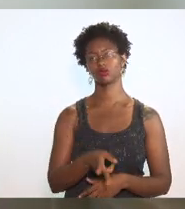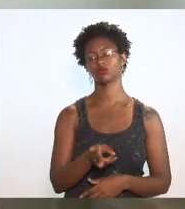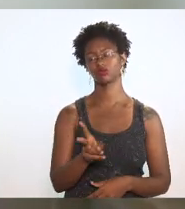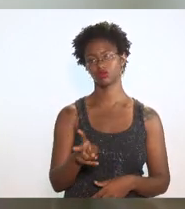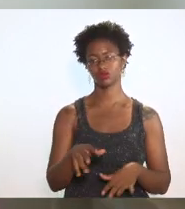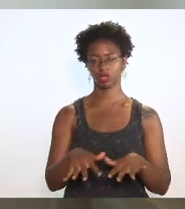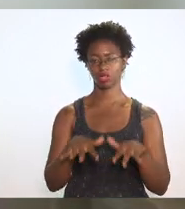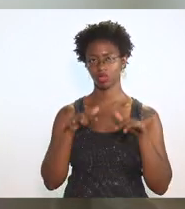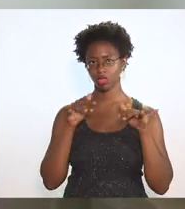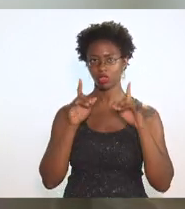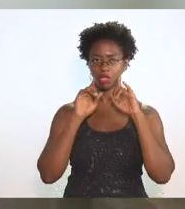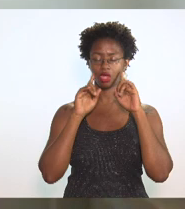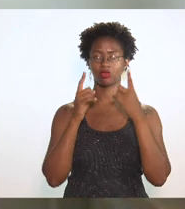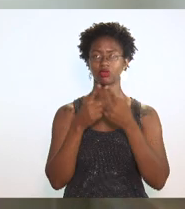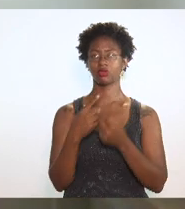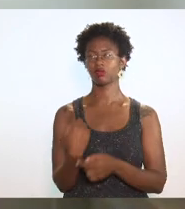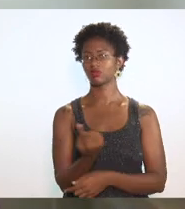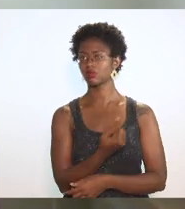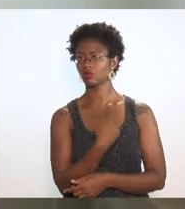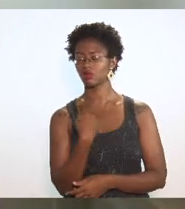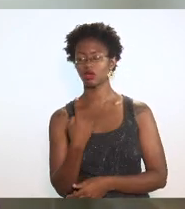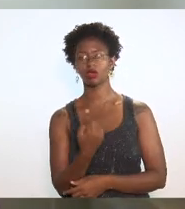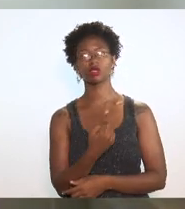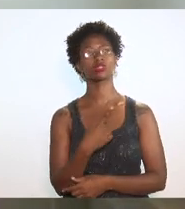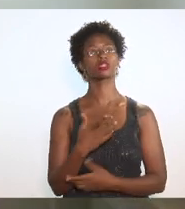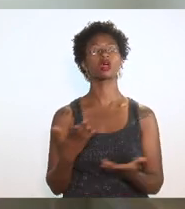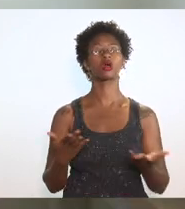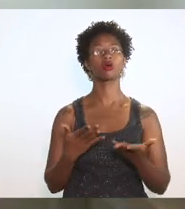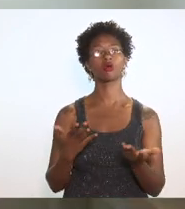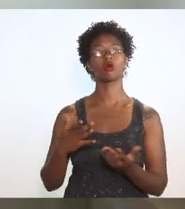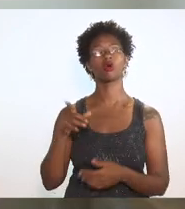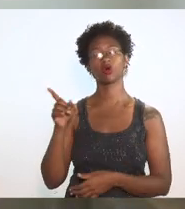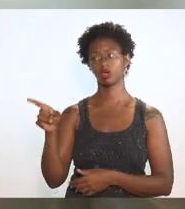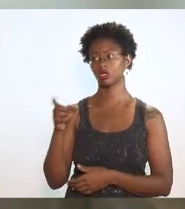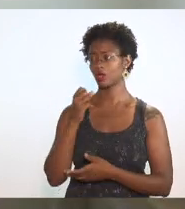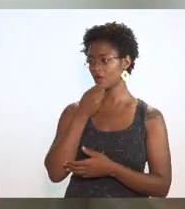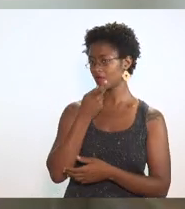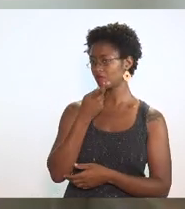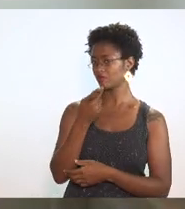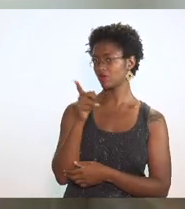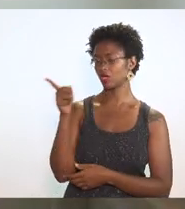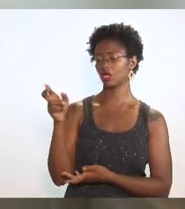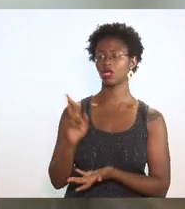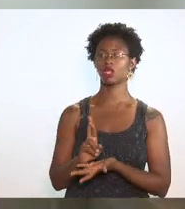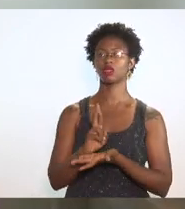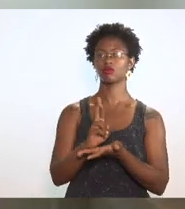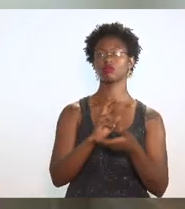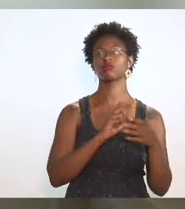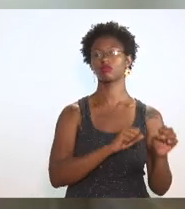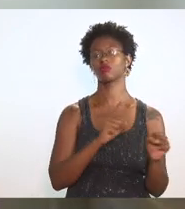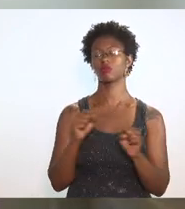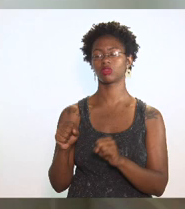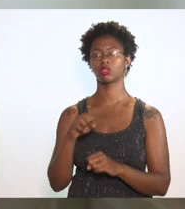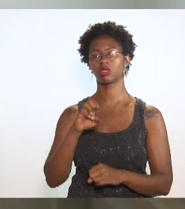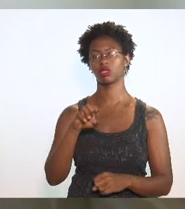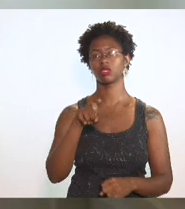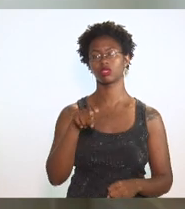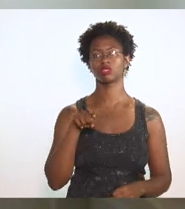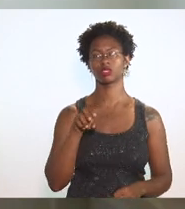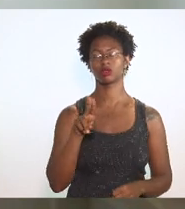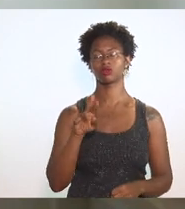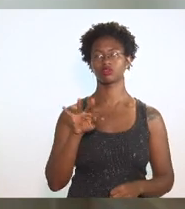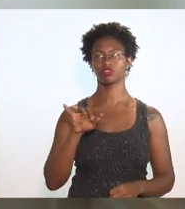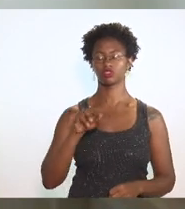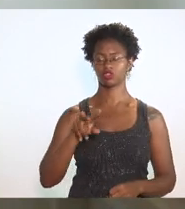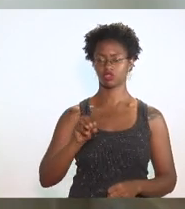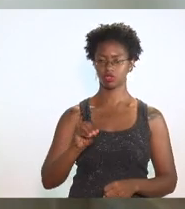nossa audiência pública, ouvindo agora a representante do Poder Executivo, que